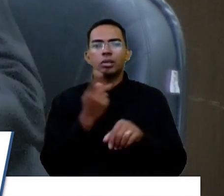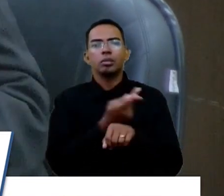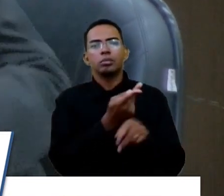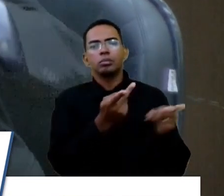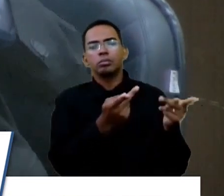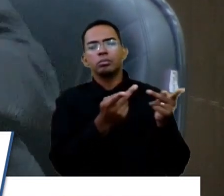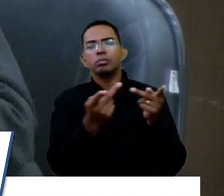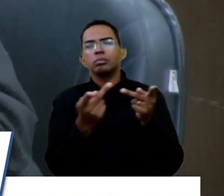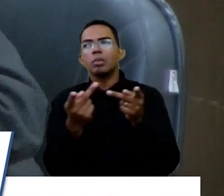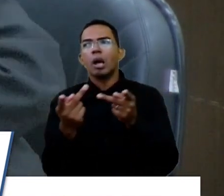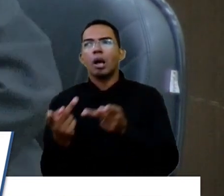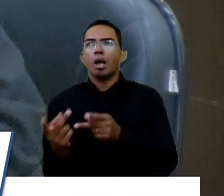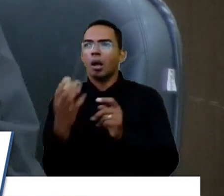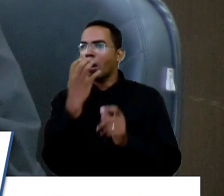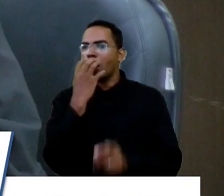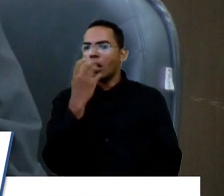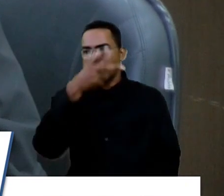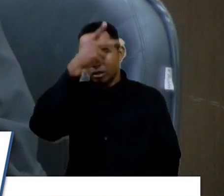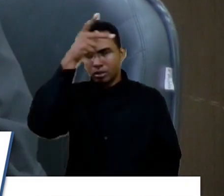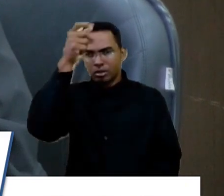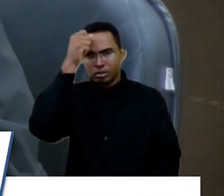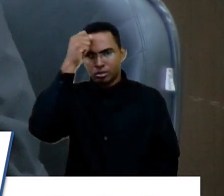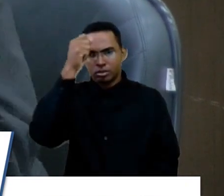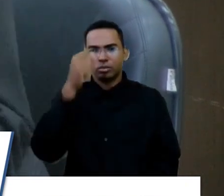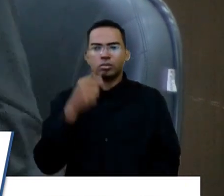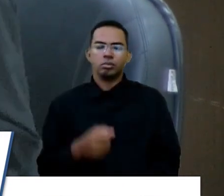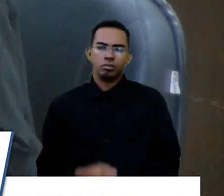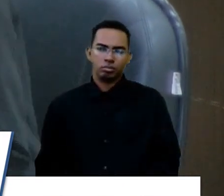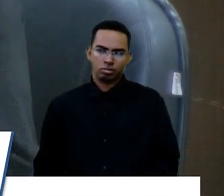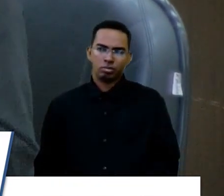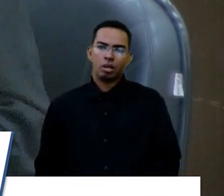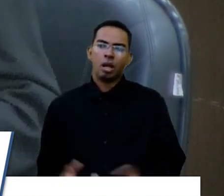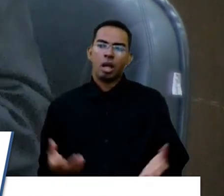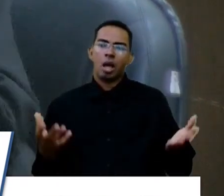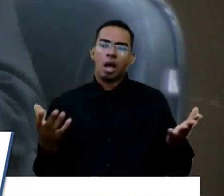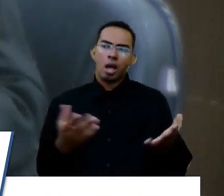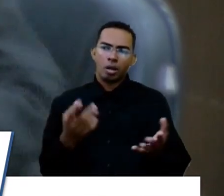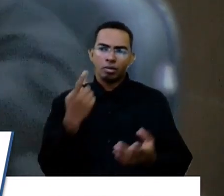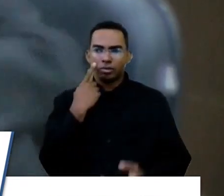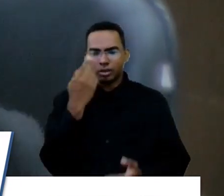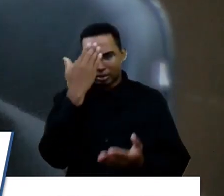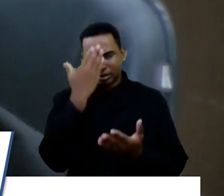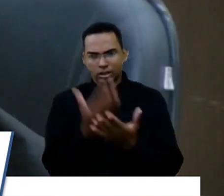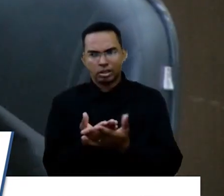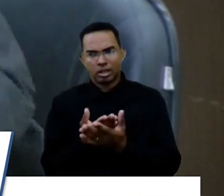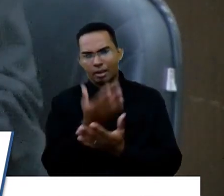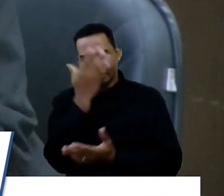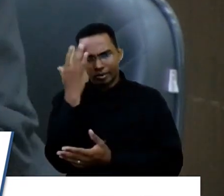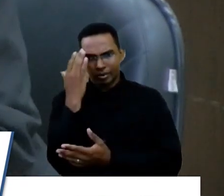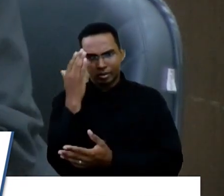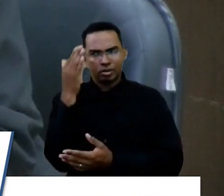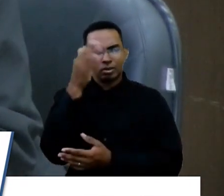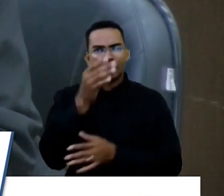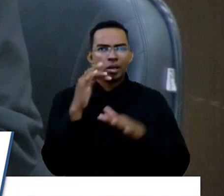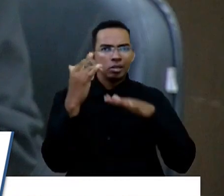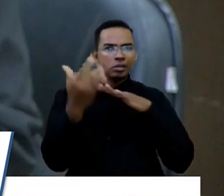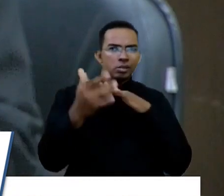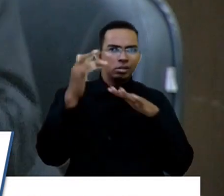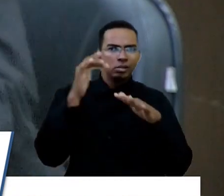frequentes no canil municipal. Agora, você vai acreditar numa pessoa que vai para a rede social